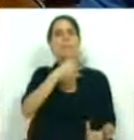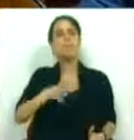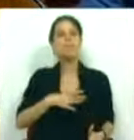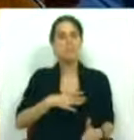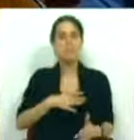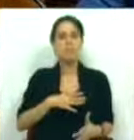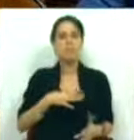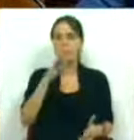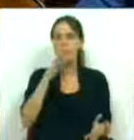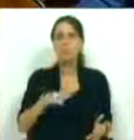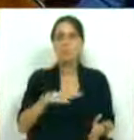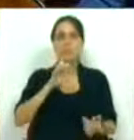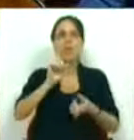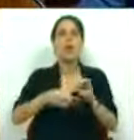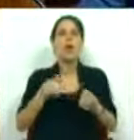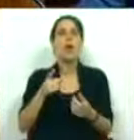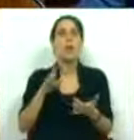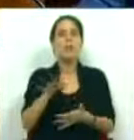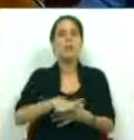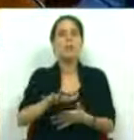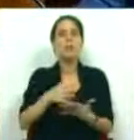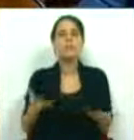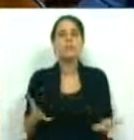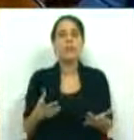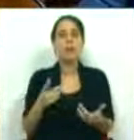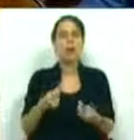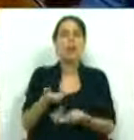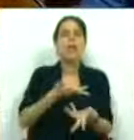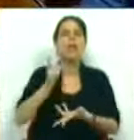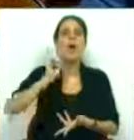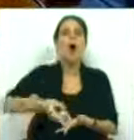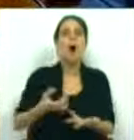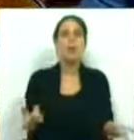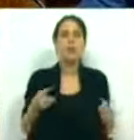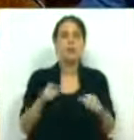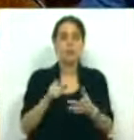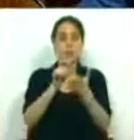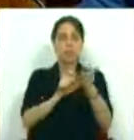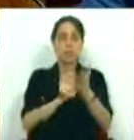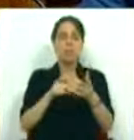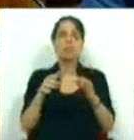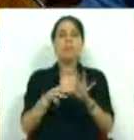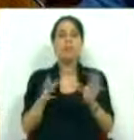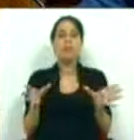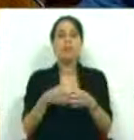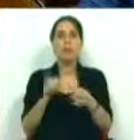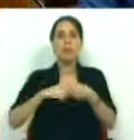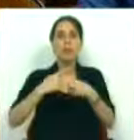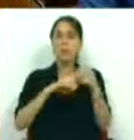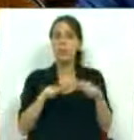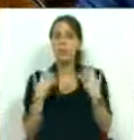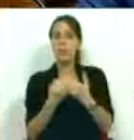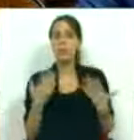indicasse, que nos referisse em que ponto é que se encontram as negociações destes aspectos em sede de concertação